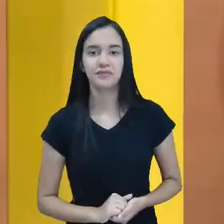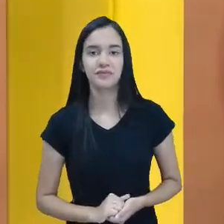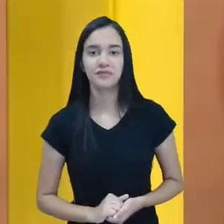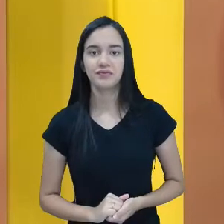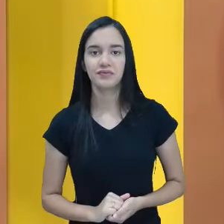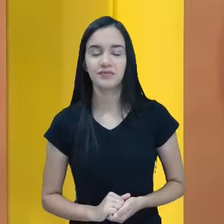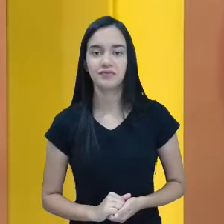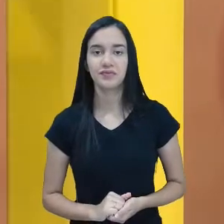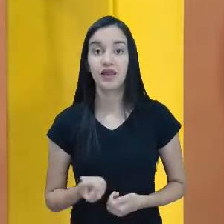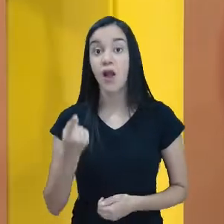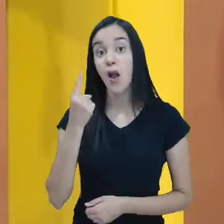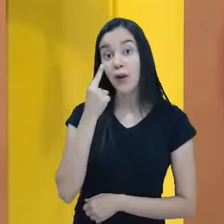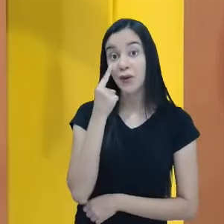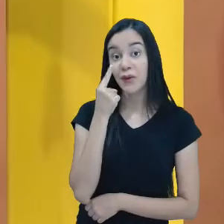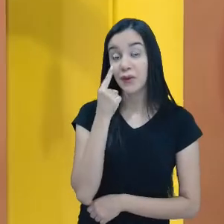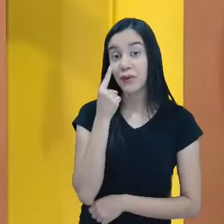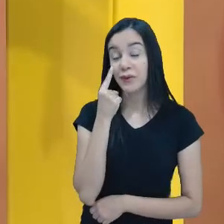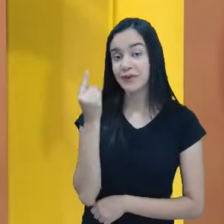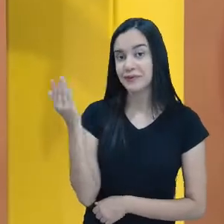Ah, olha aqui.